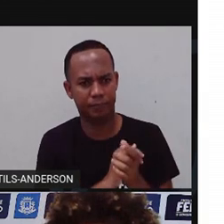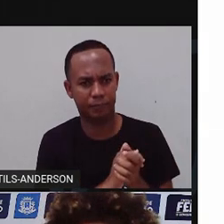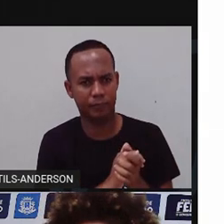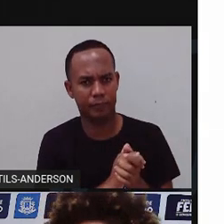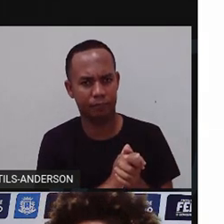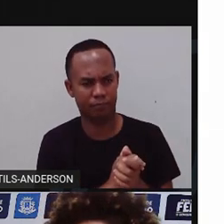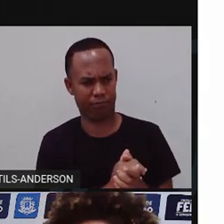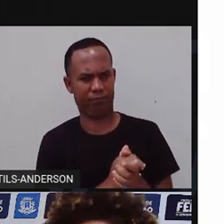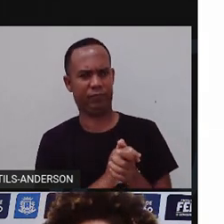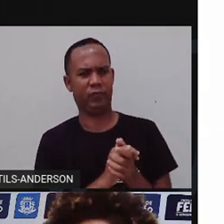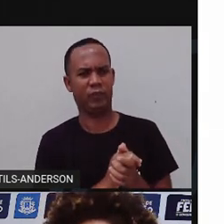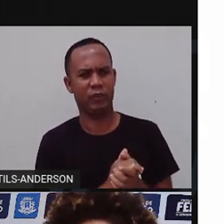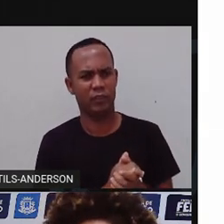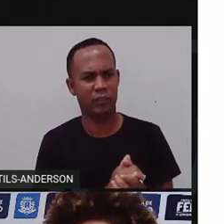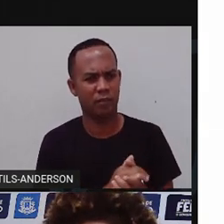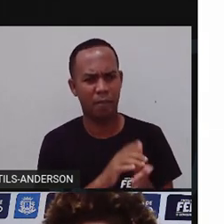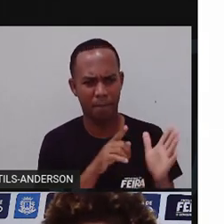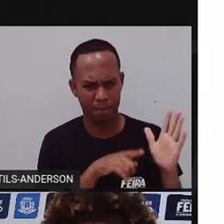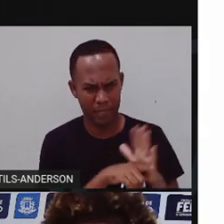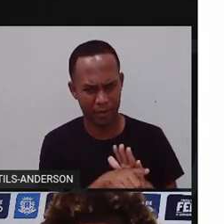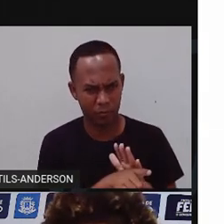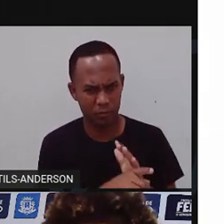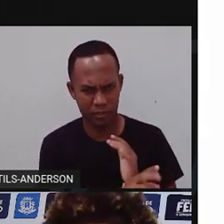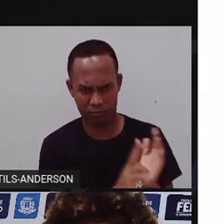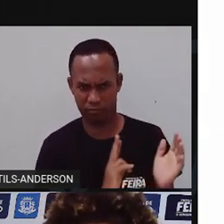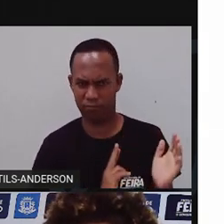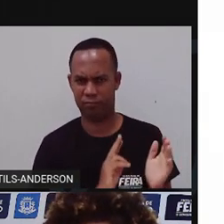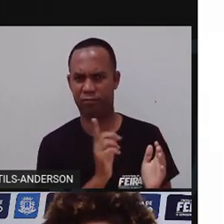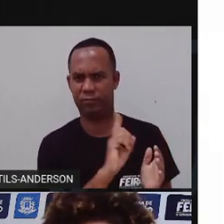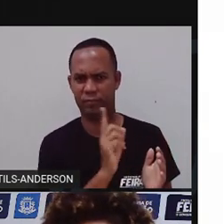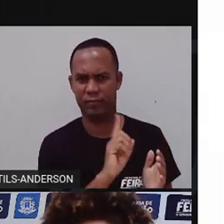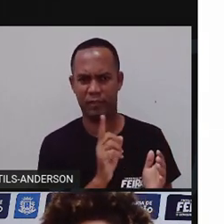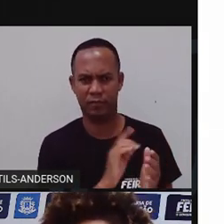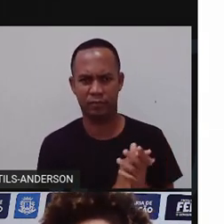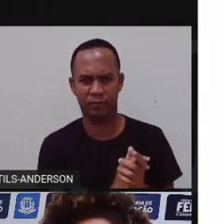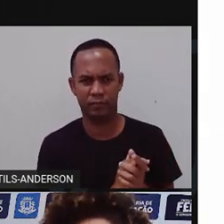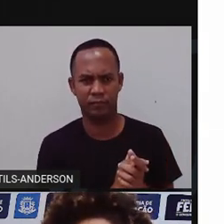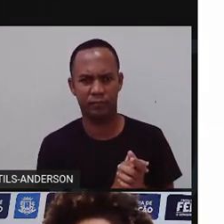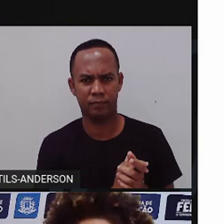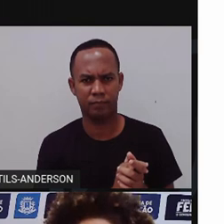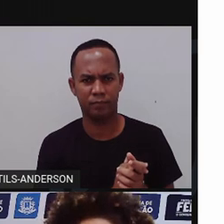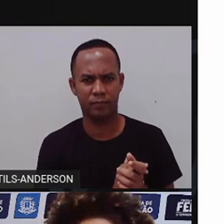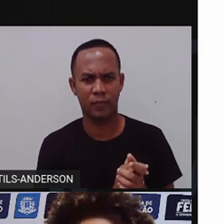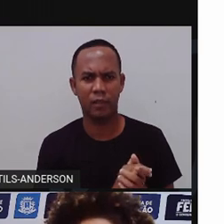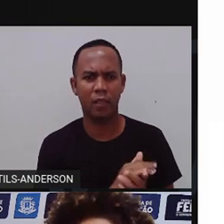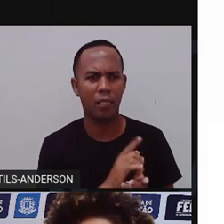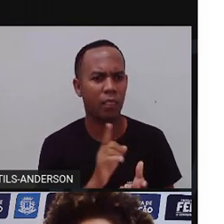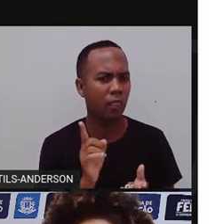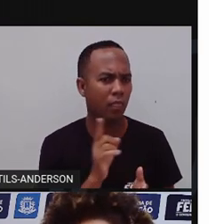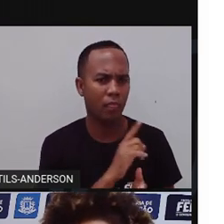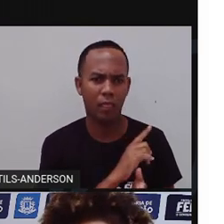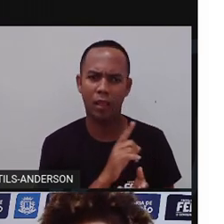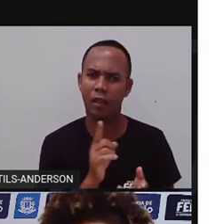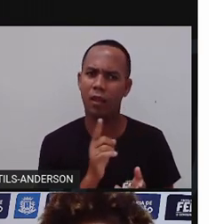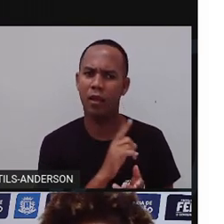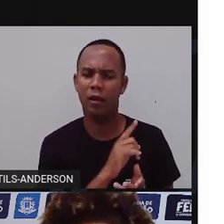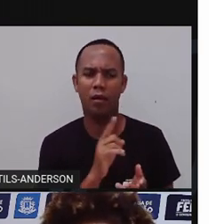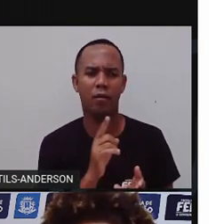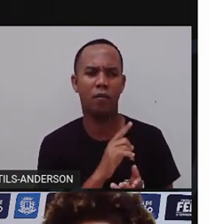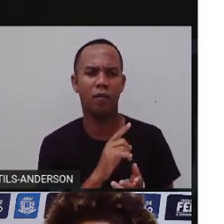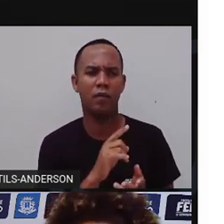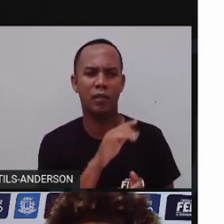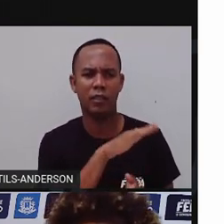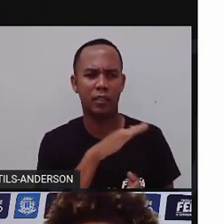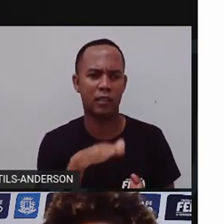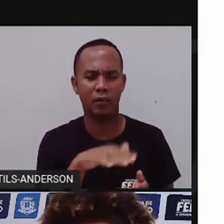Essa não foi uma pergunta retórica, mas não adiantou o empenho das crianças